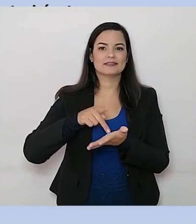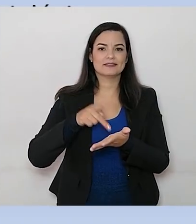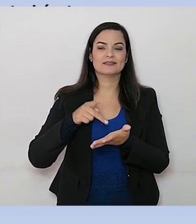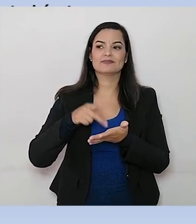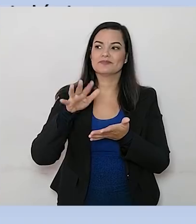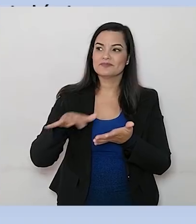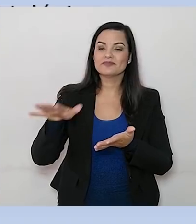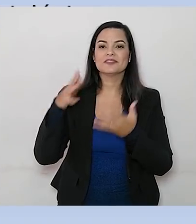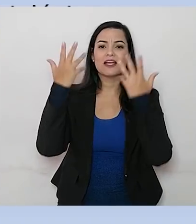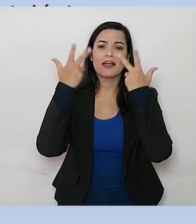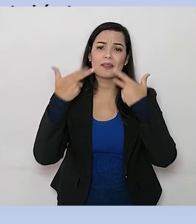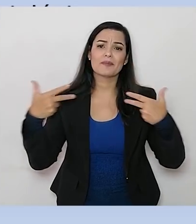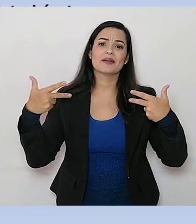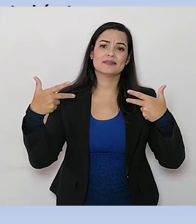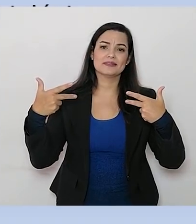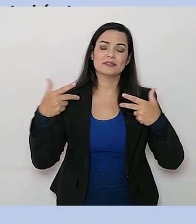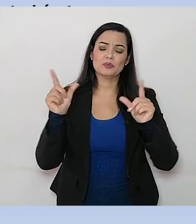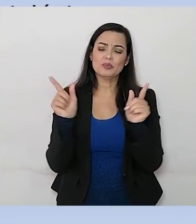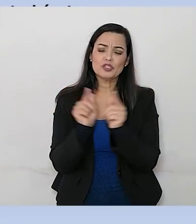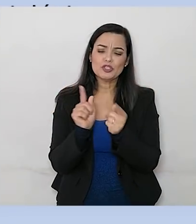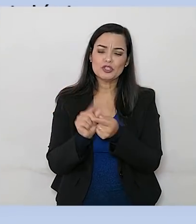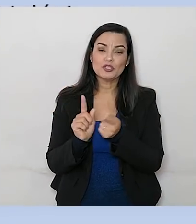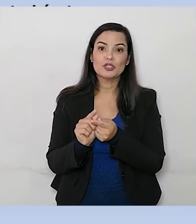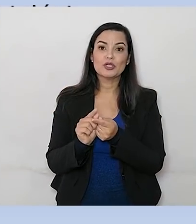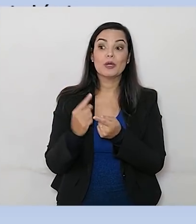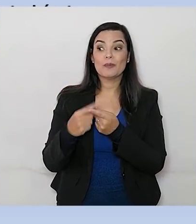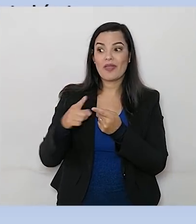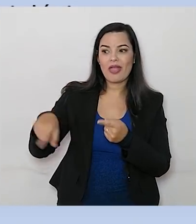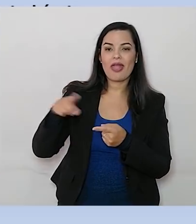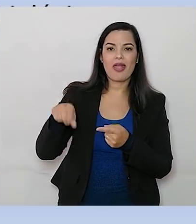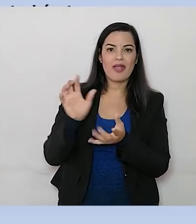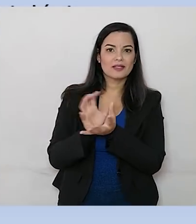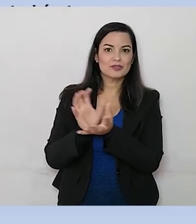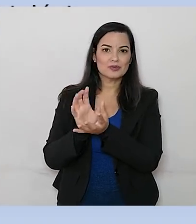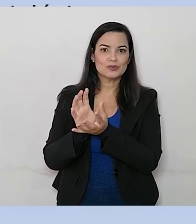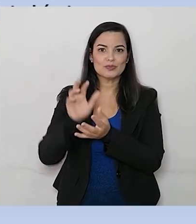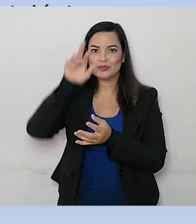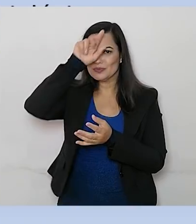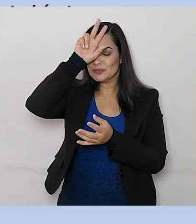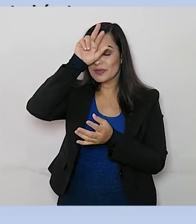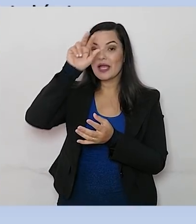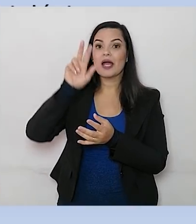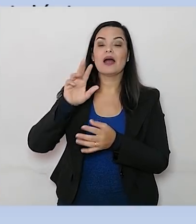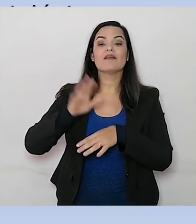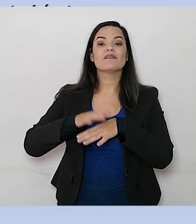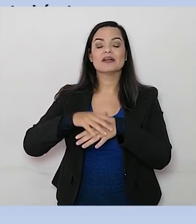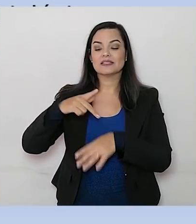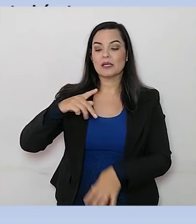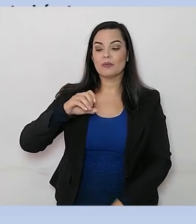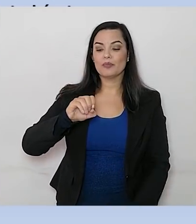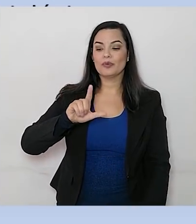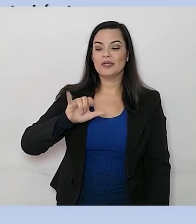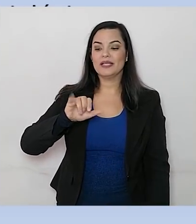desses animais no meio ambiente, porque eles atuam como polinizadores, né? A maioria das frutas,